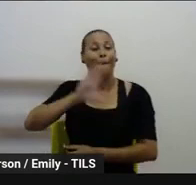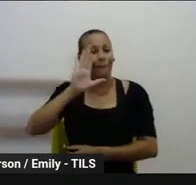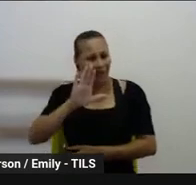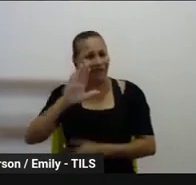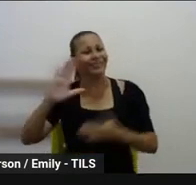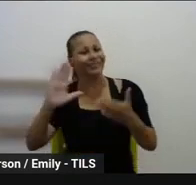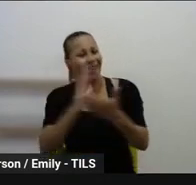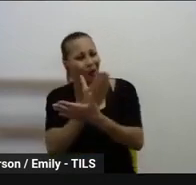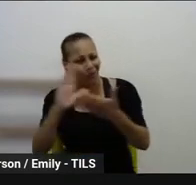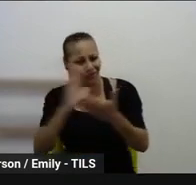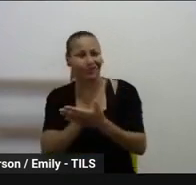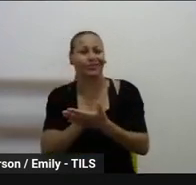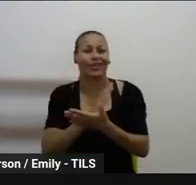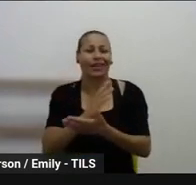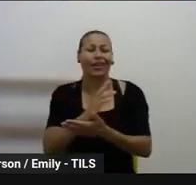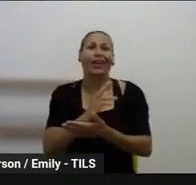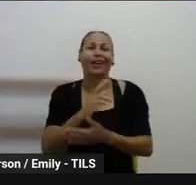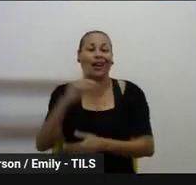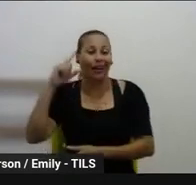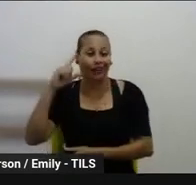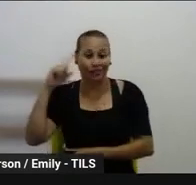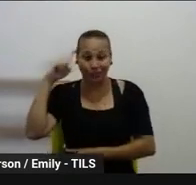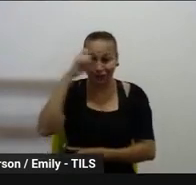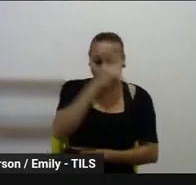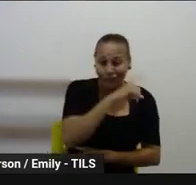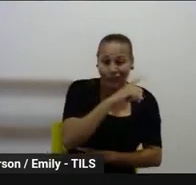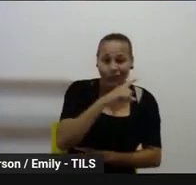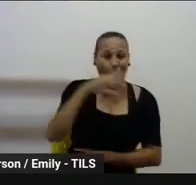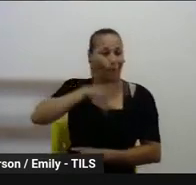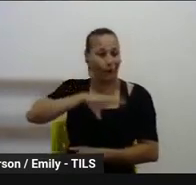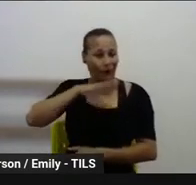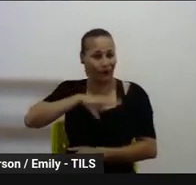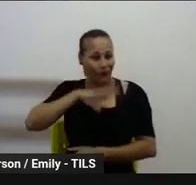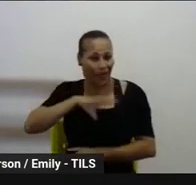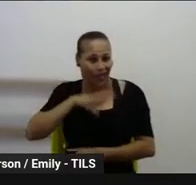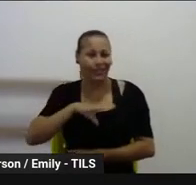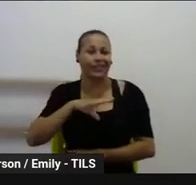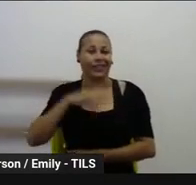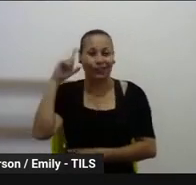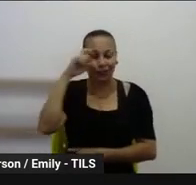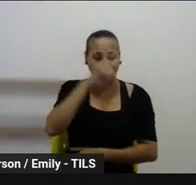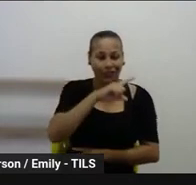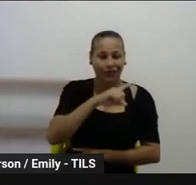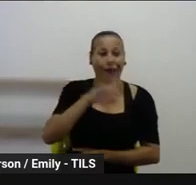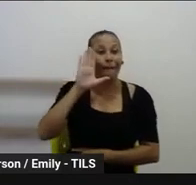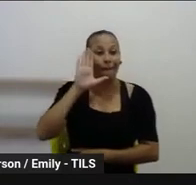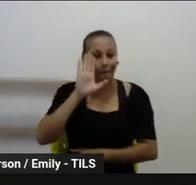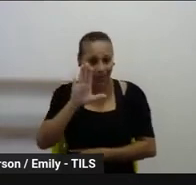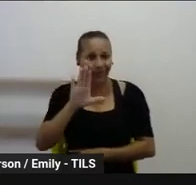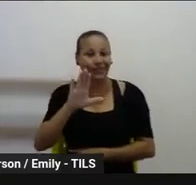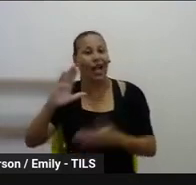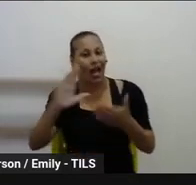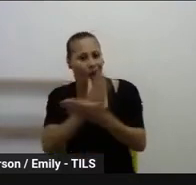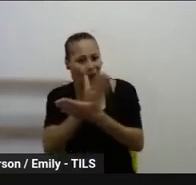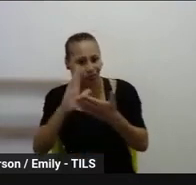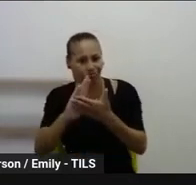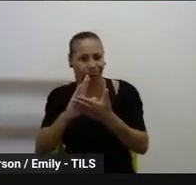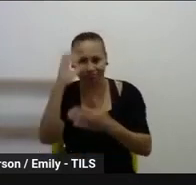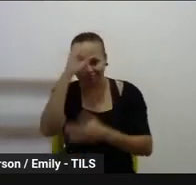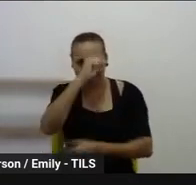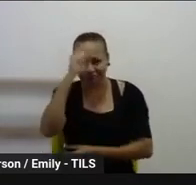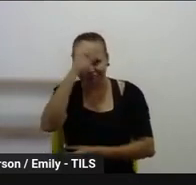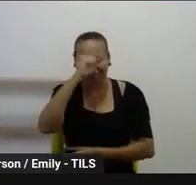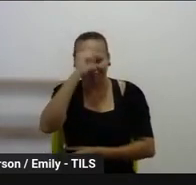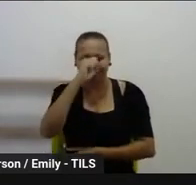algumas peculiaridades que são próprias da língua e que a gente também precisa ficar atento, né, e esse ano nós